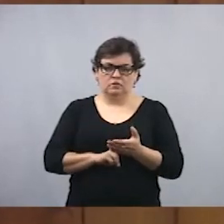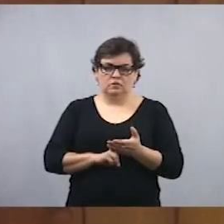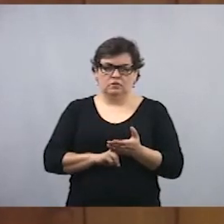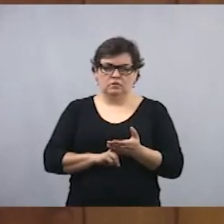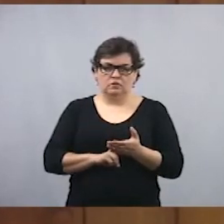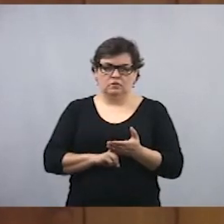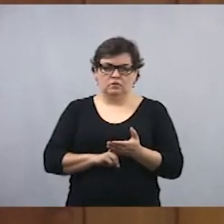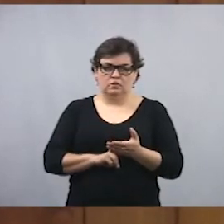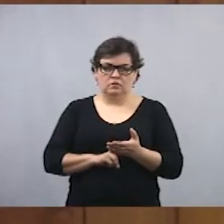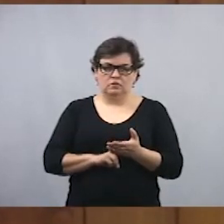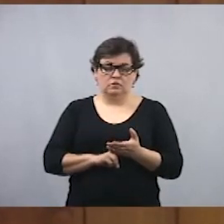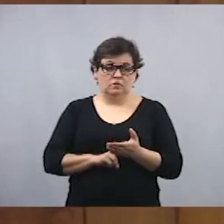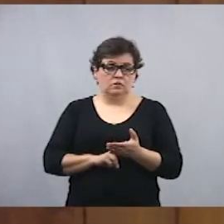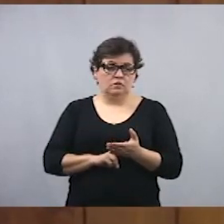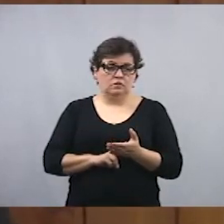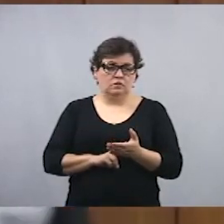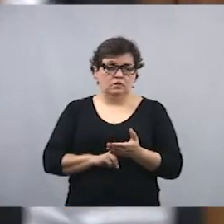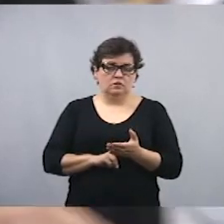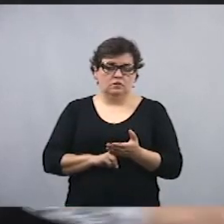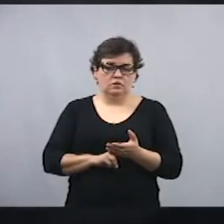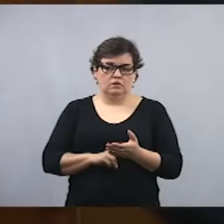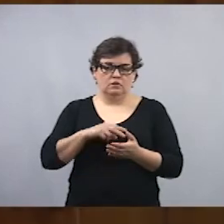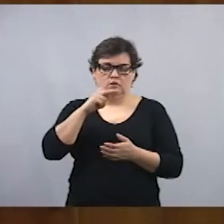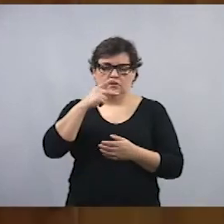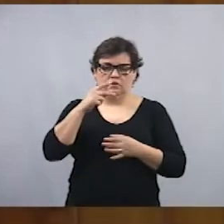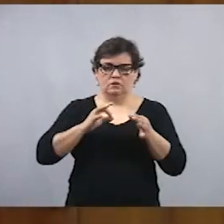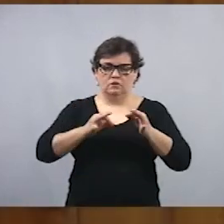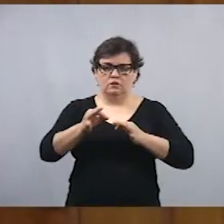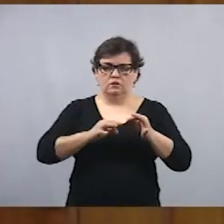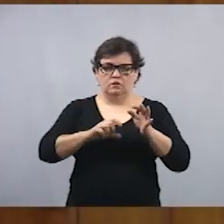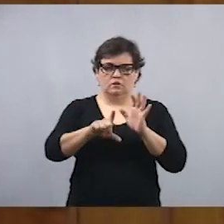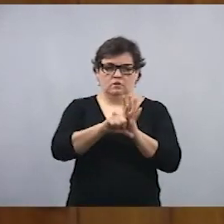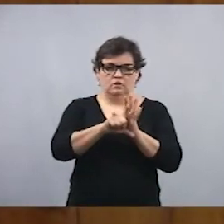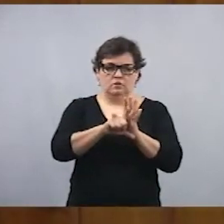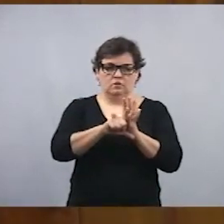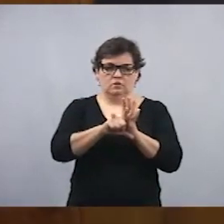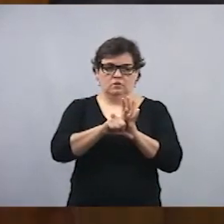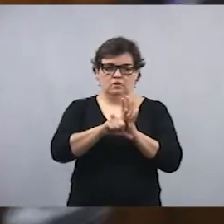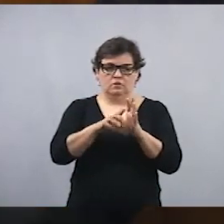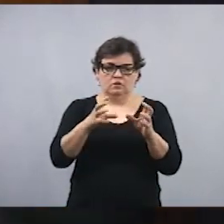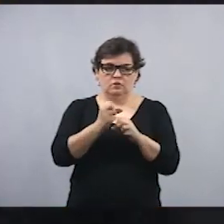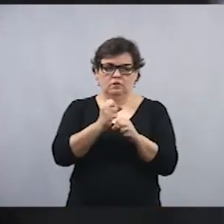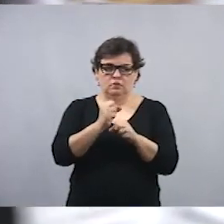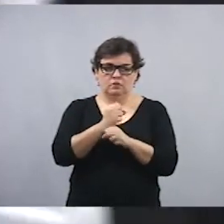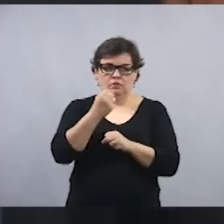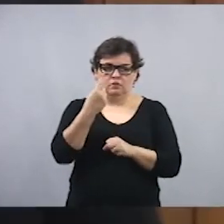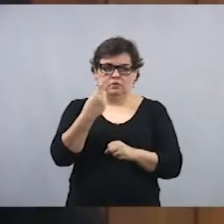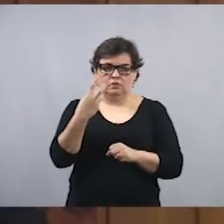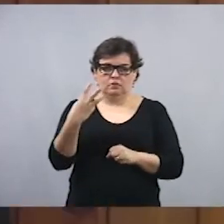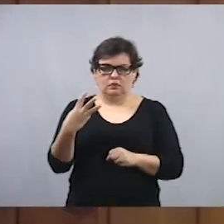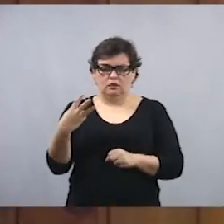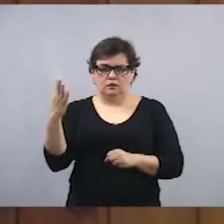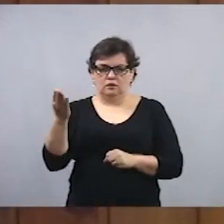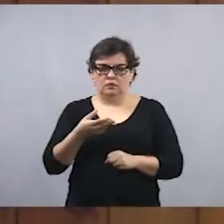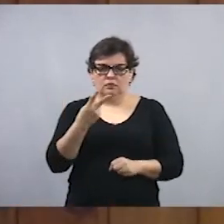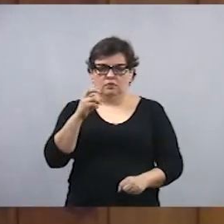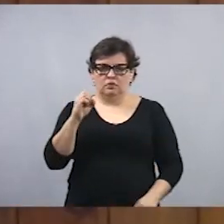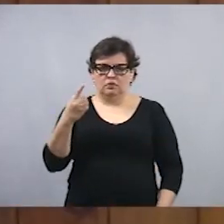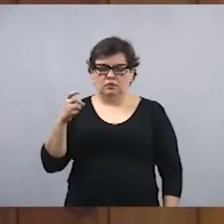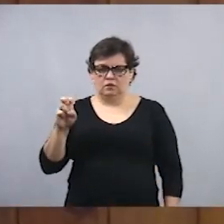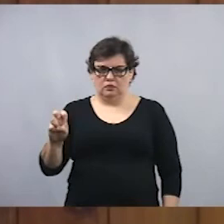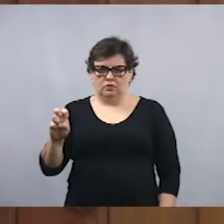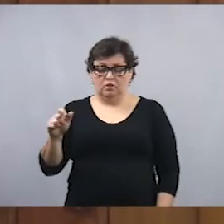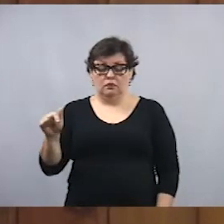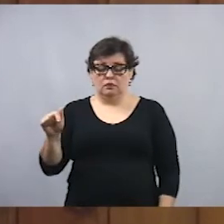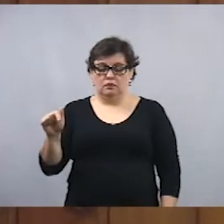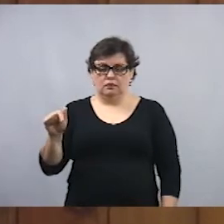2017, referente ao projeto de lei complementar de número 13 de 2017. Senhor presidente,